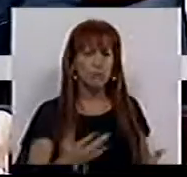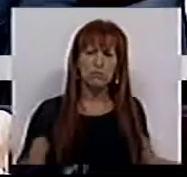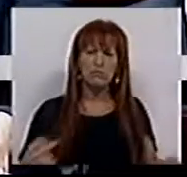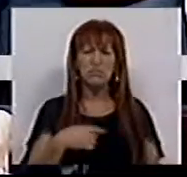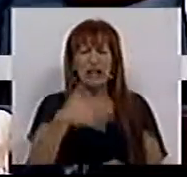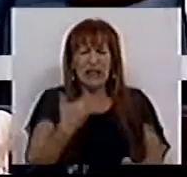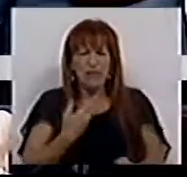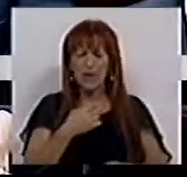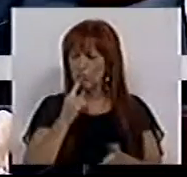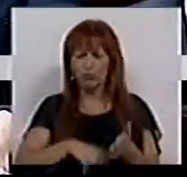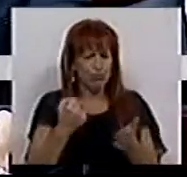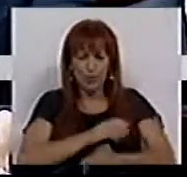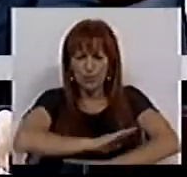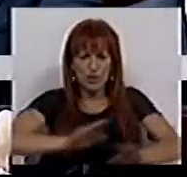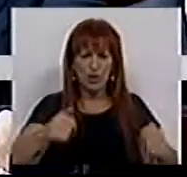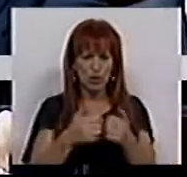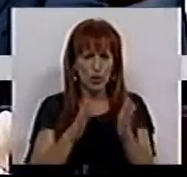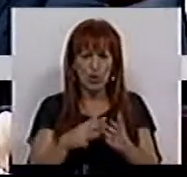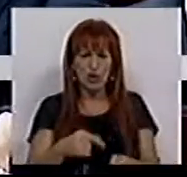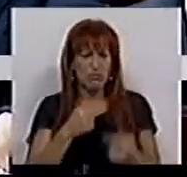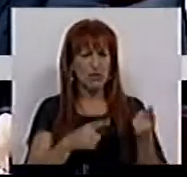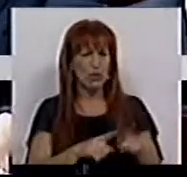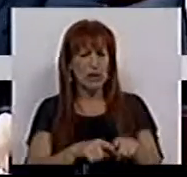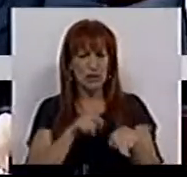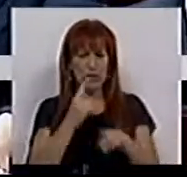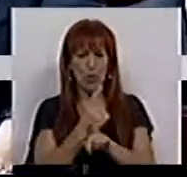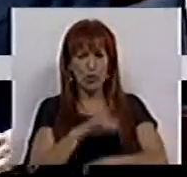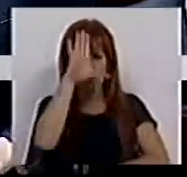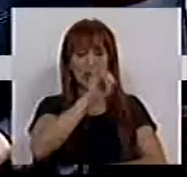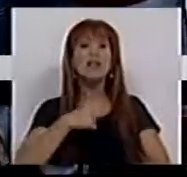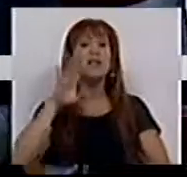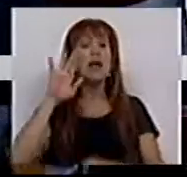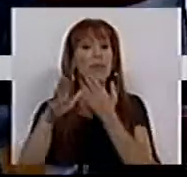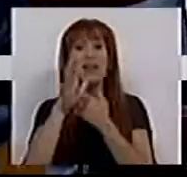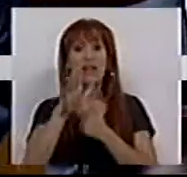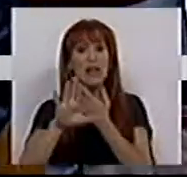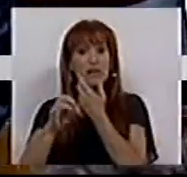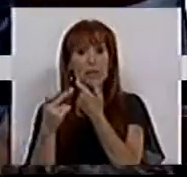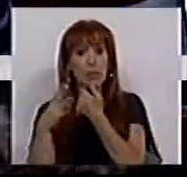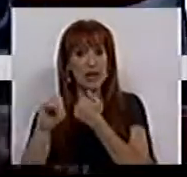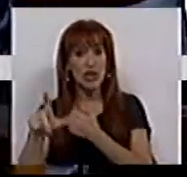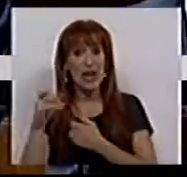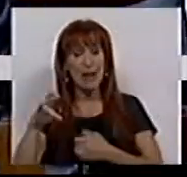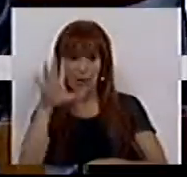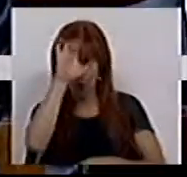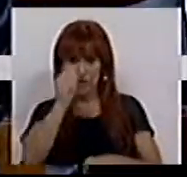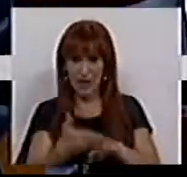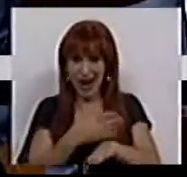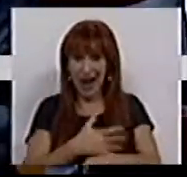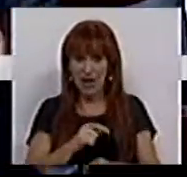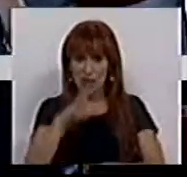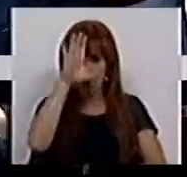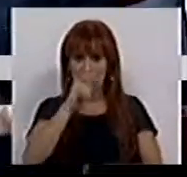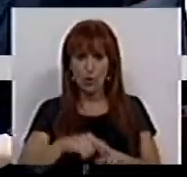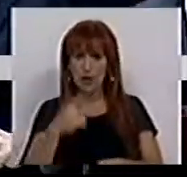portanto de endividamento estamos conversados sobre as competências deste Governo. E sabe, como dizia Pires de Lima, seu Ministro, ainda antes de ser Ministro,